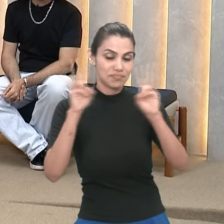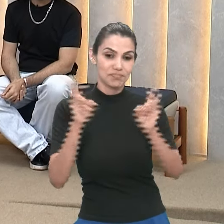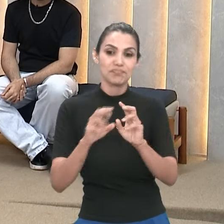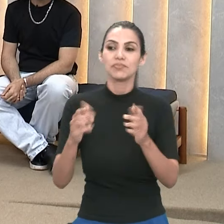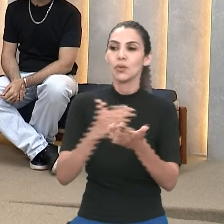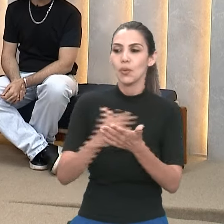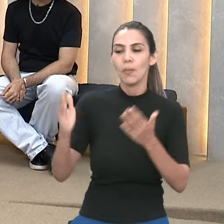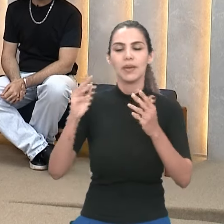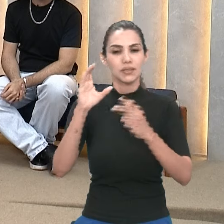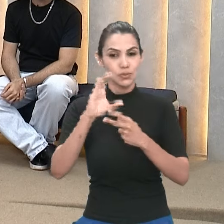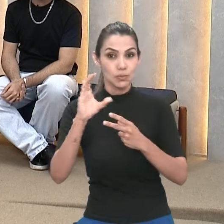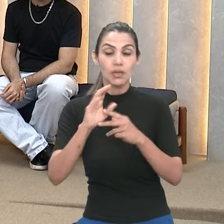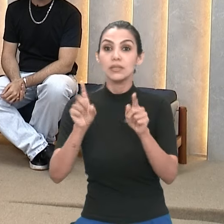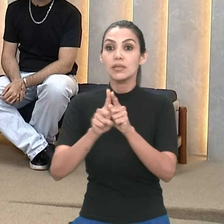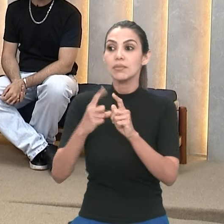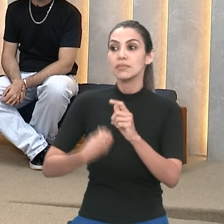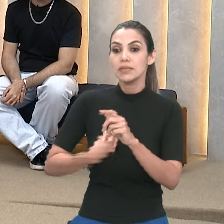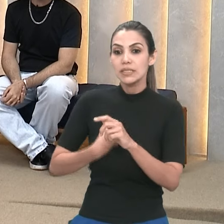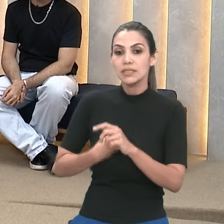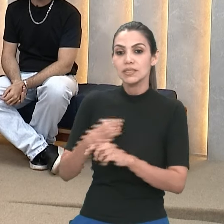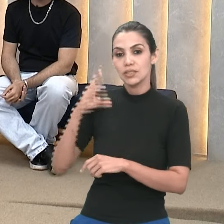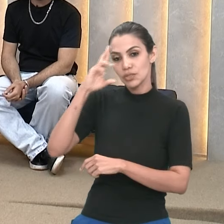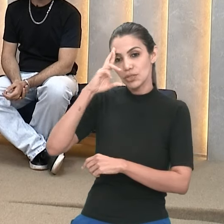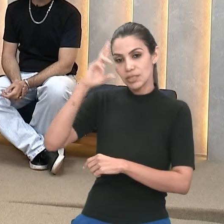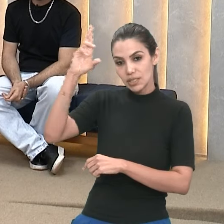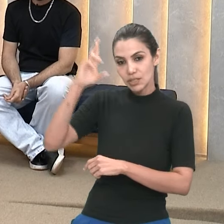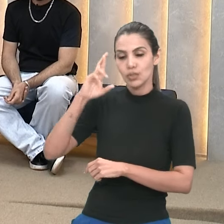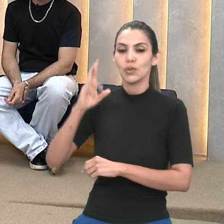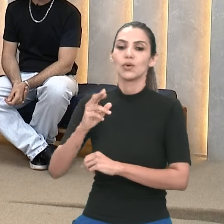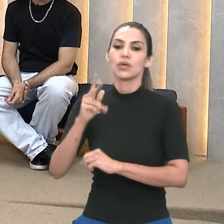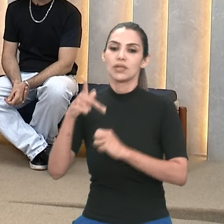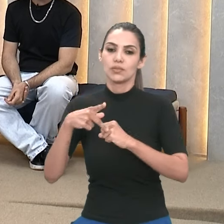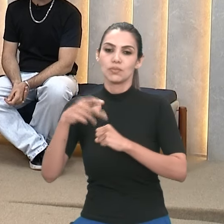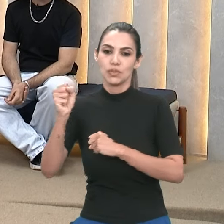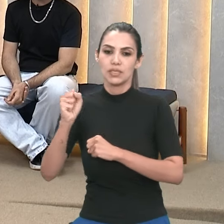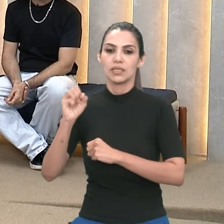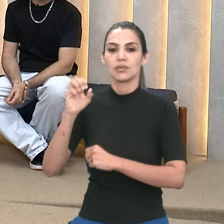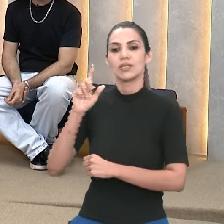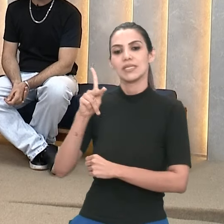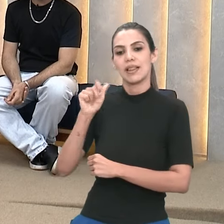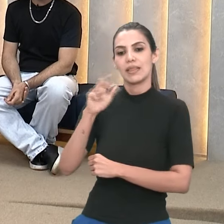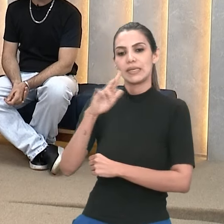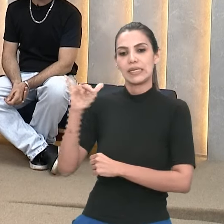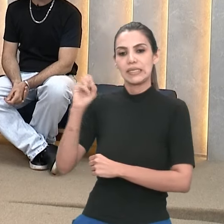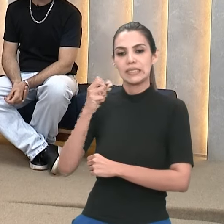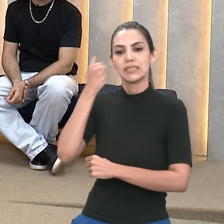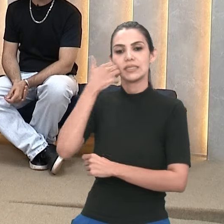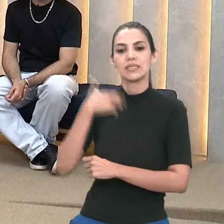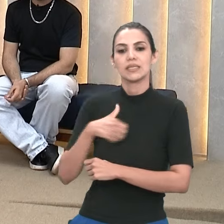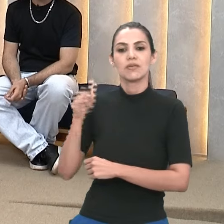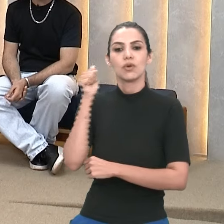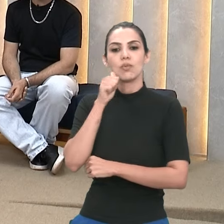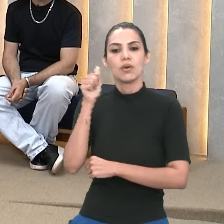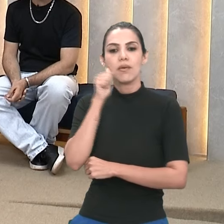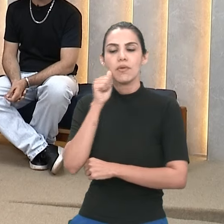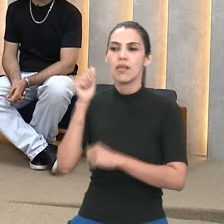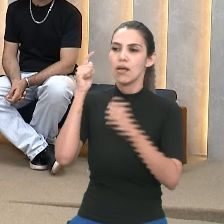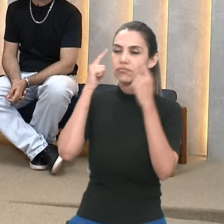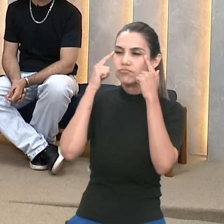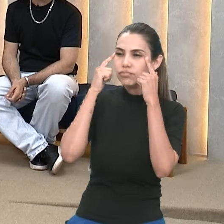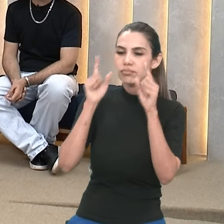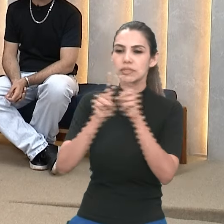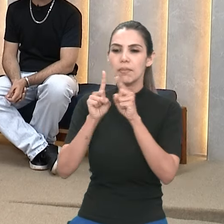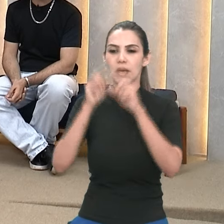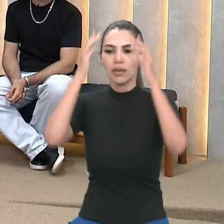gente também, a diretora de pós-graduação da UFG, a Larissa Matuda. Ela que se descreve como uma mulher com traços orientais, olhos e